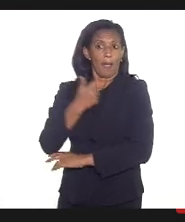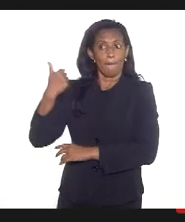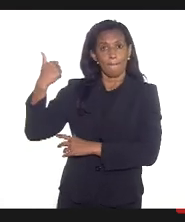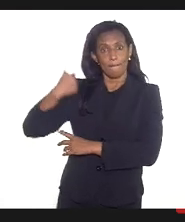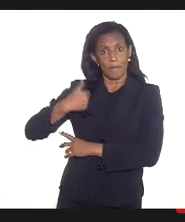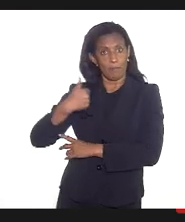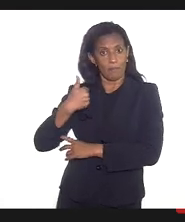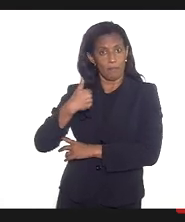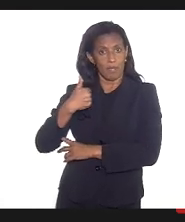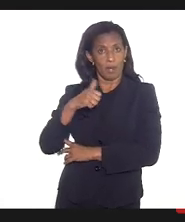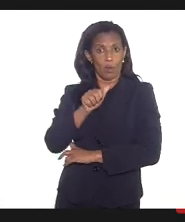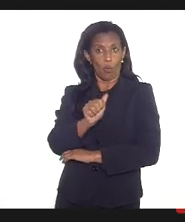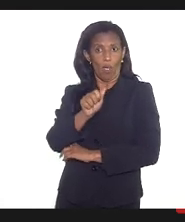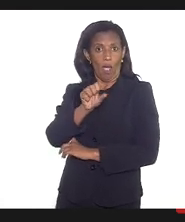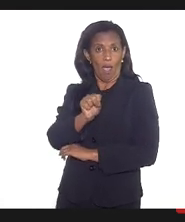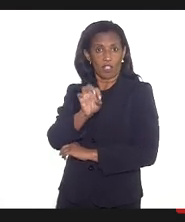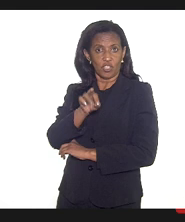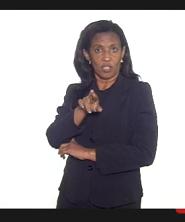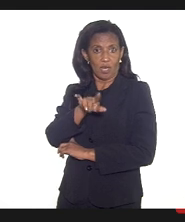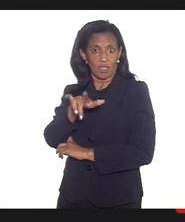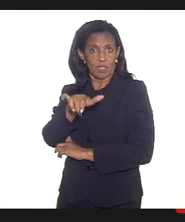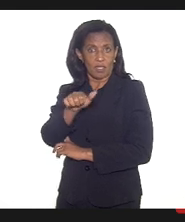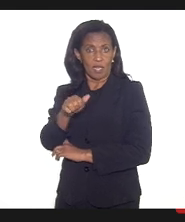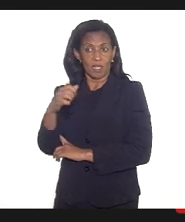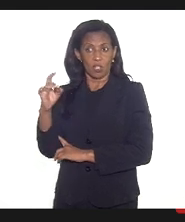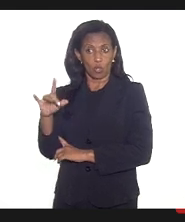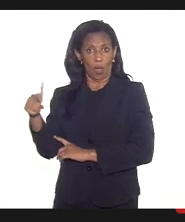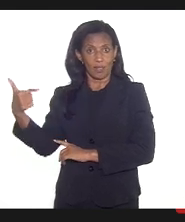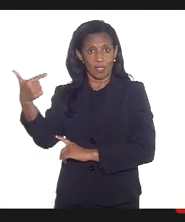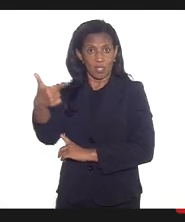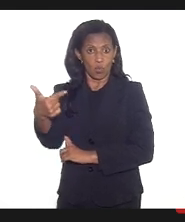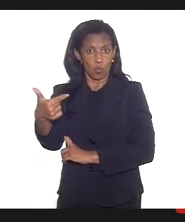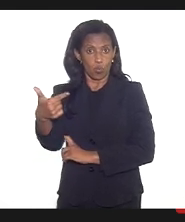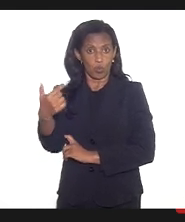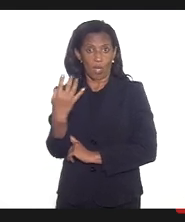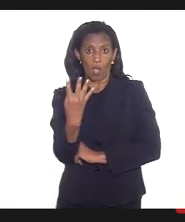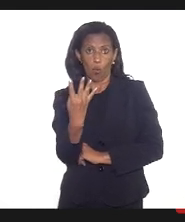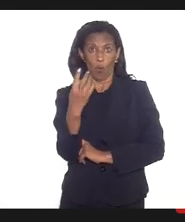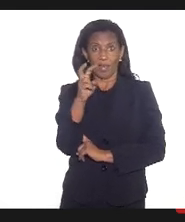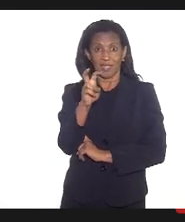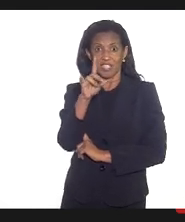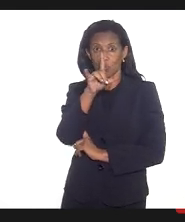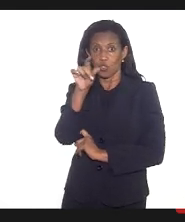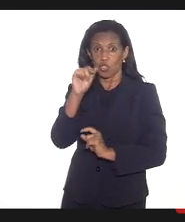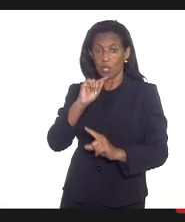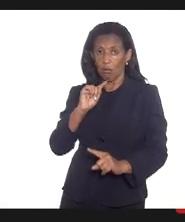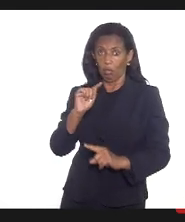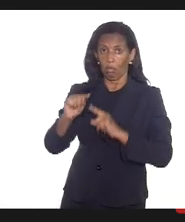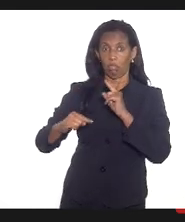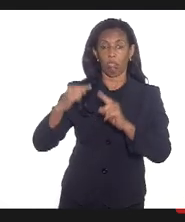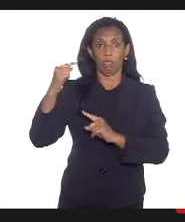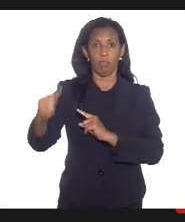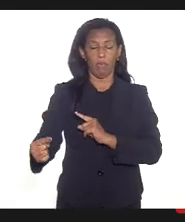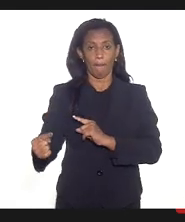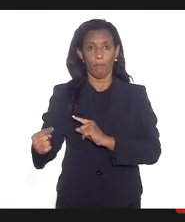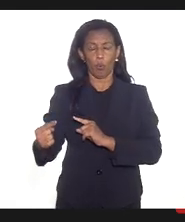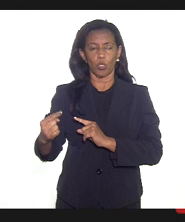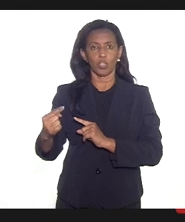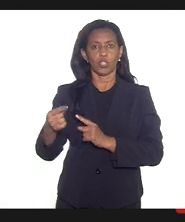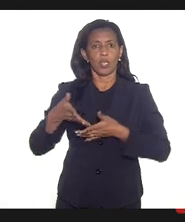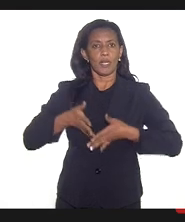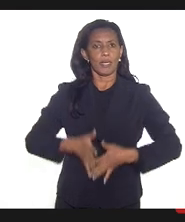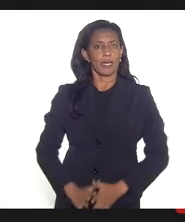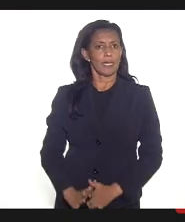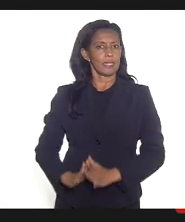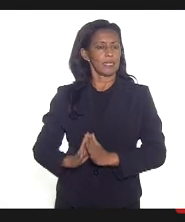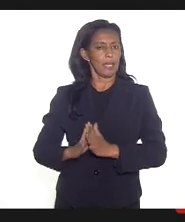dose com AstraZeneca só iriam receber a segunda dose 45 dias depois do parto, o que